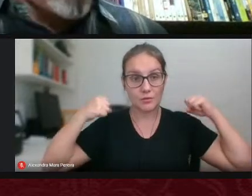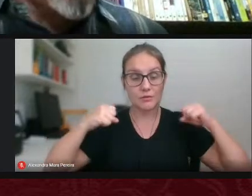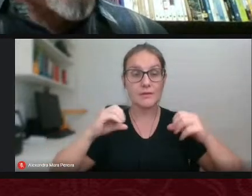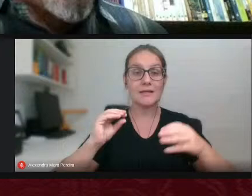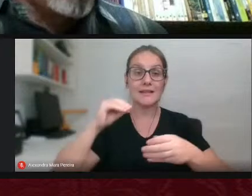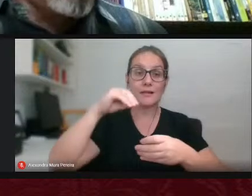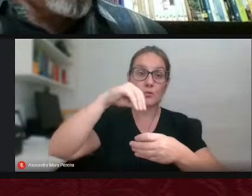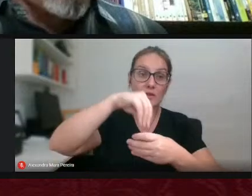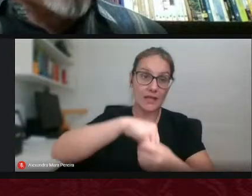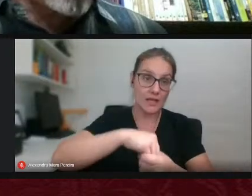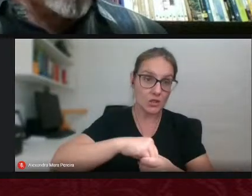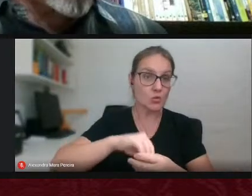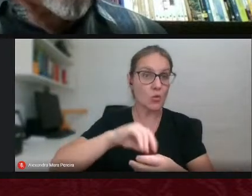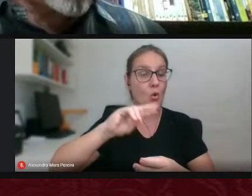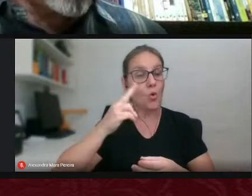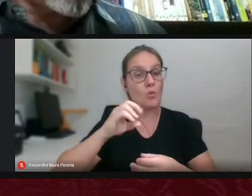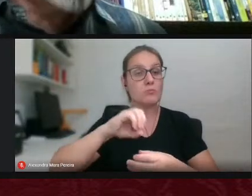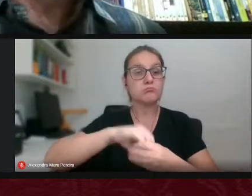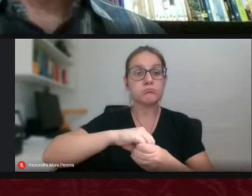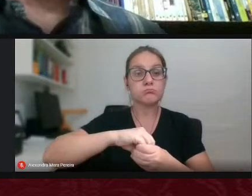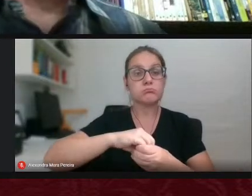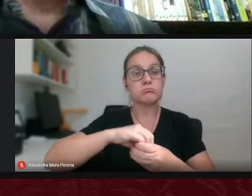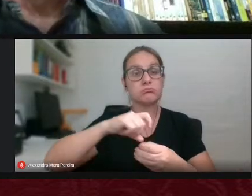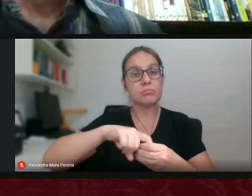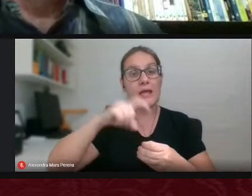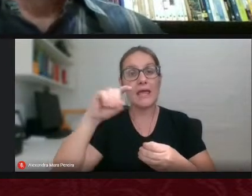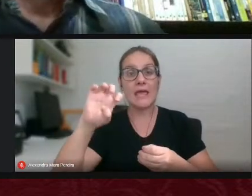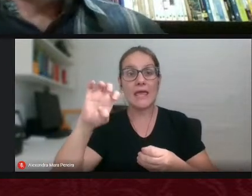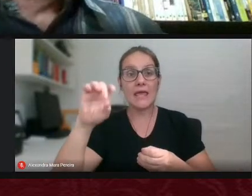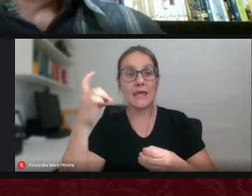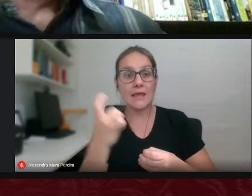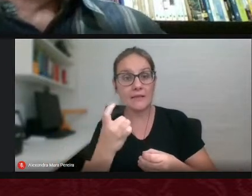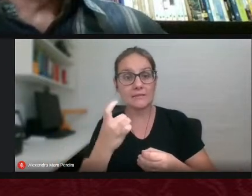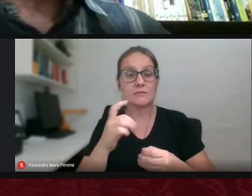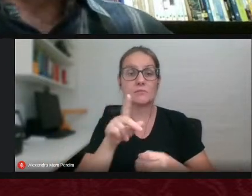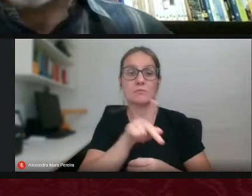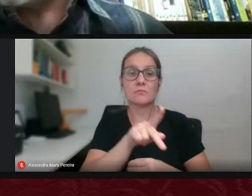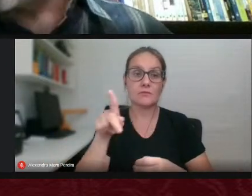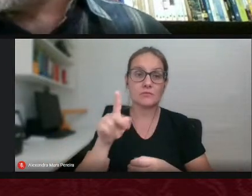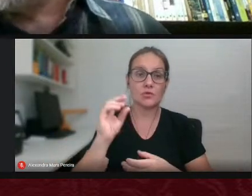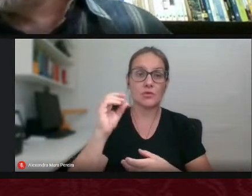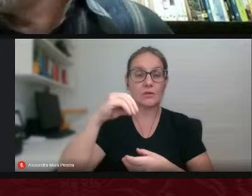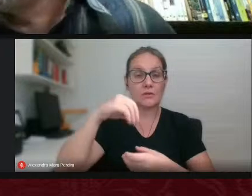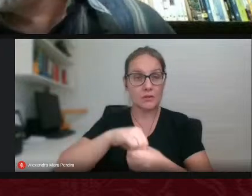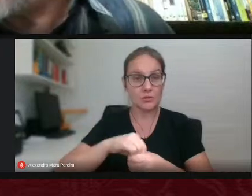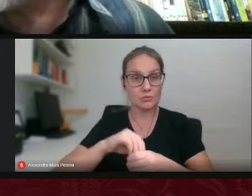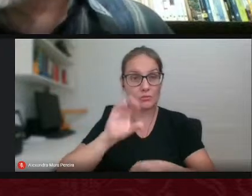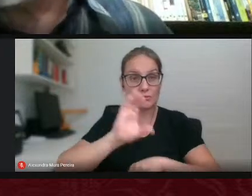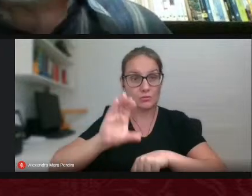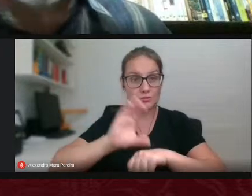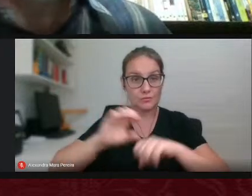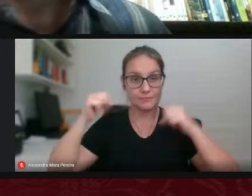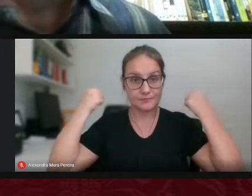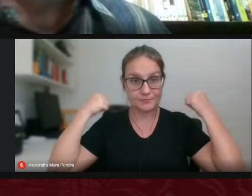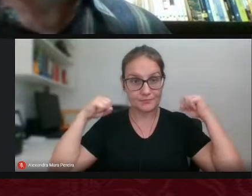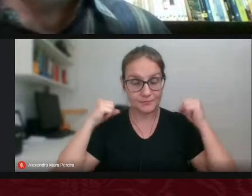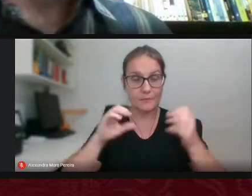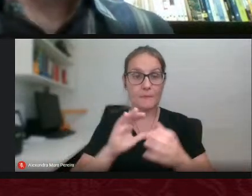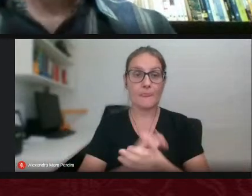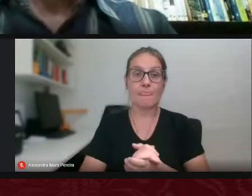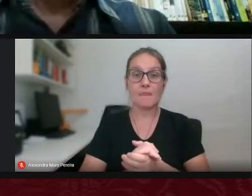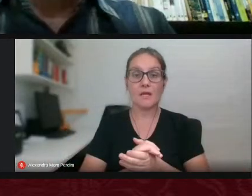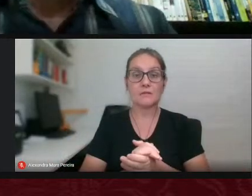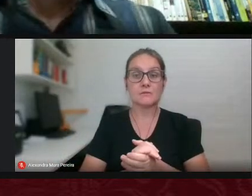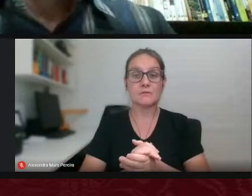ou compuseram o quadro docente do curso de licenciatura em educação física da UFGD nessa sessão pessoal